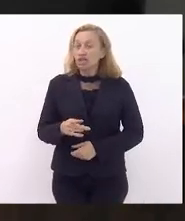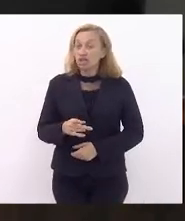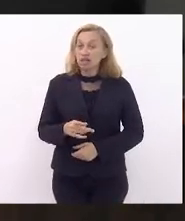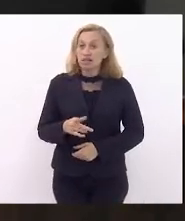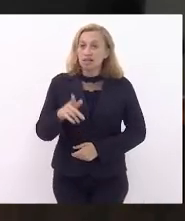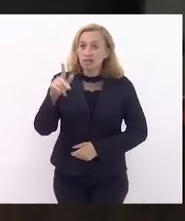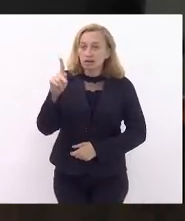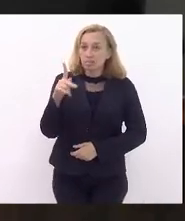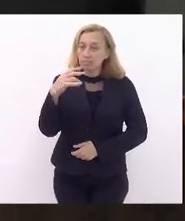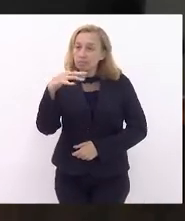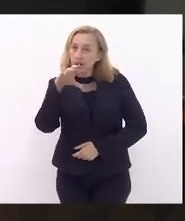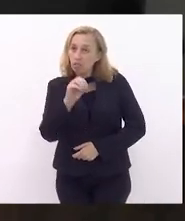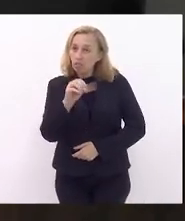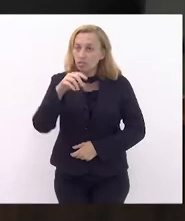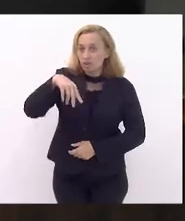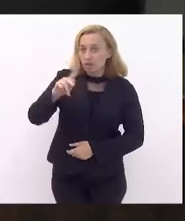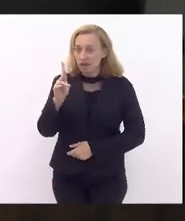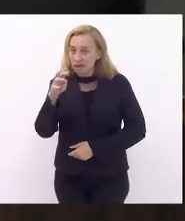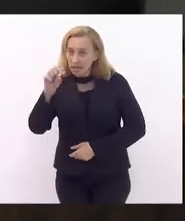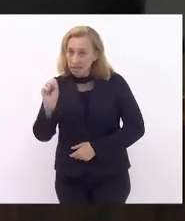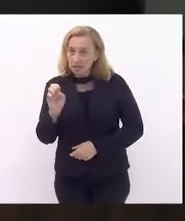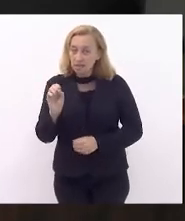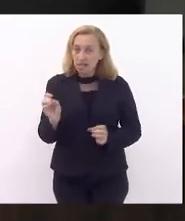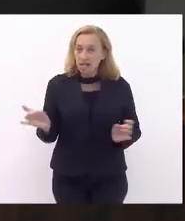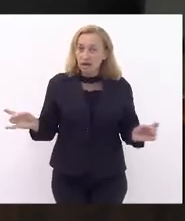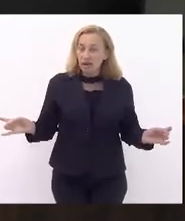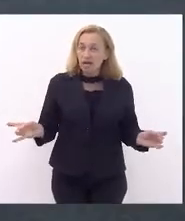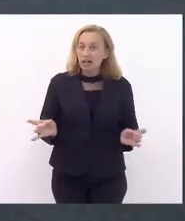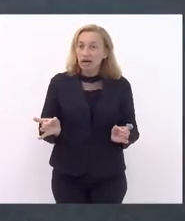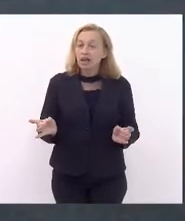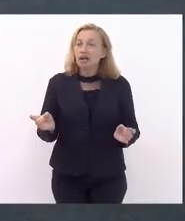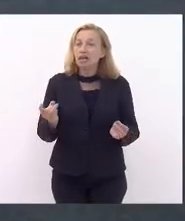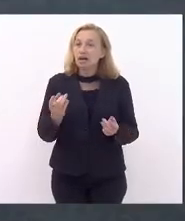quer acabar com o serviço público. Ele já disse por mais de uma vez.